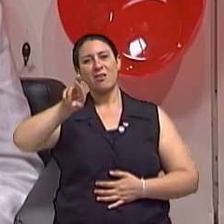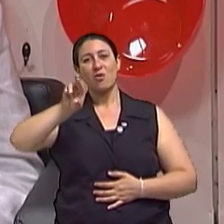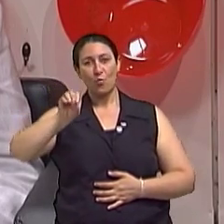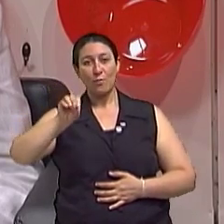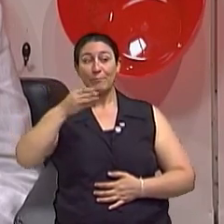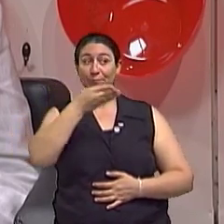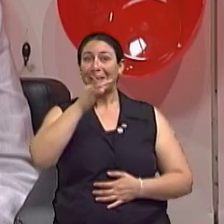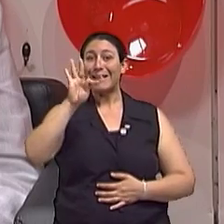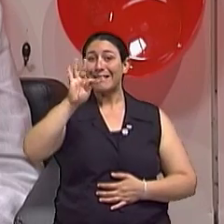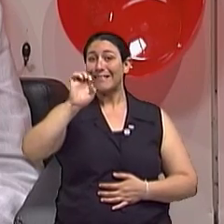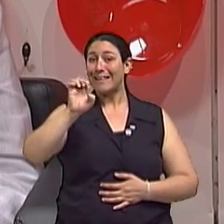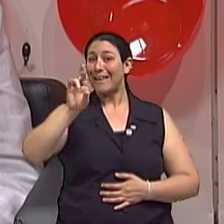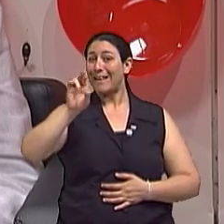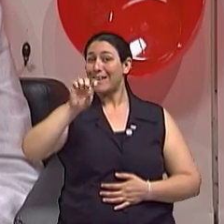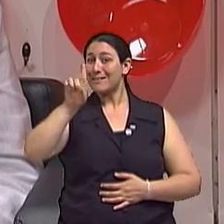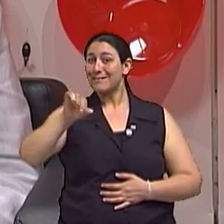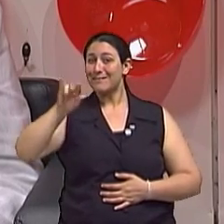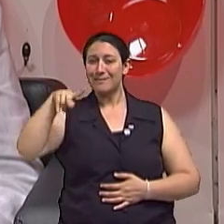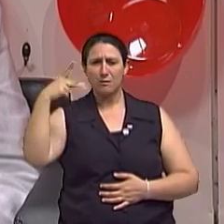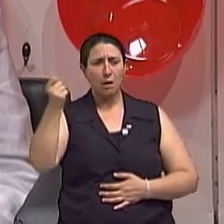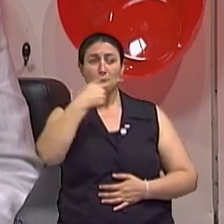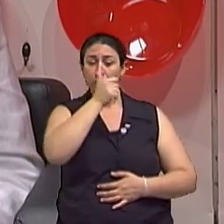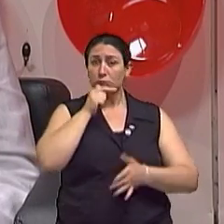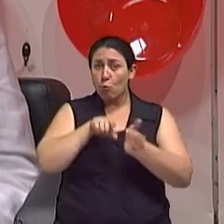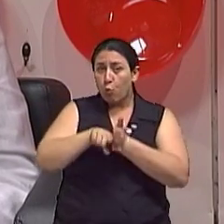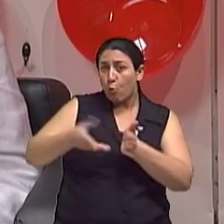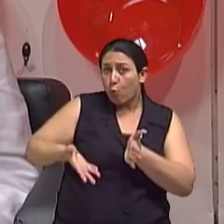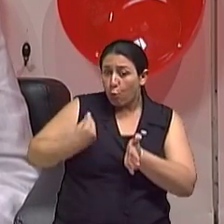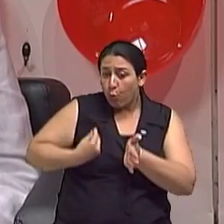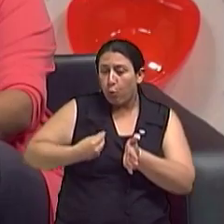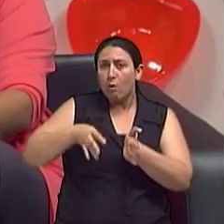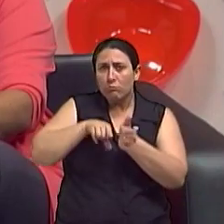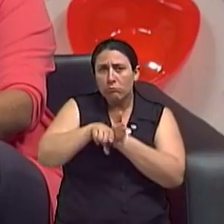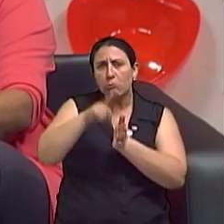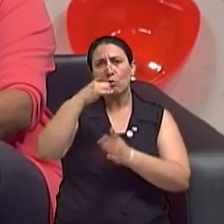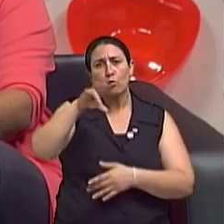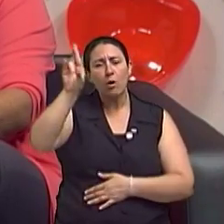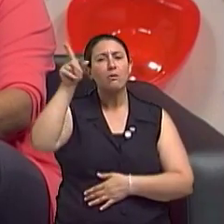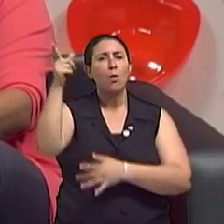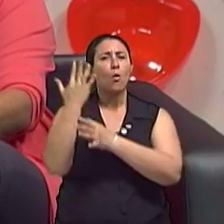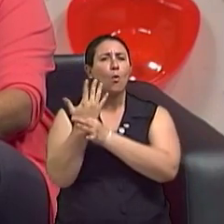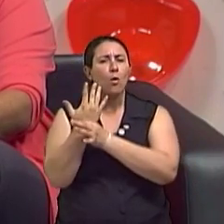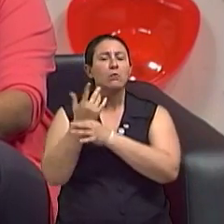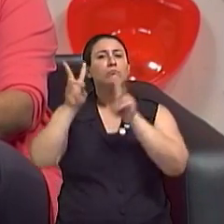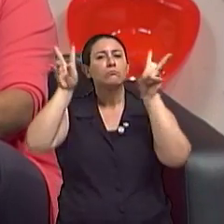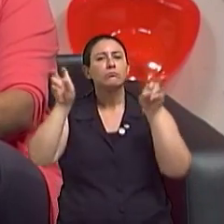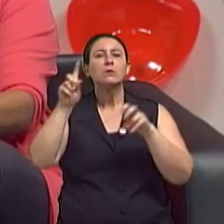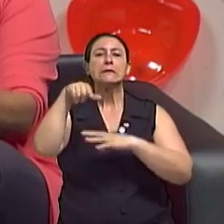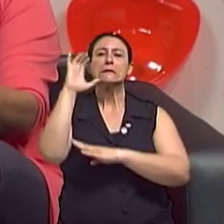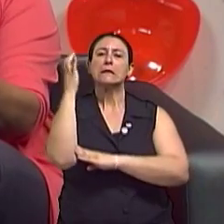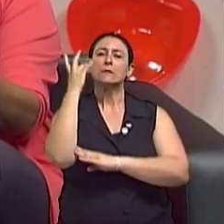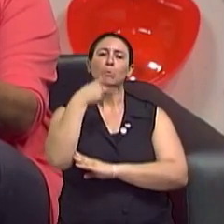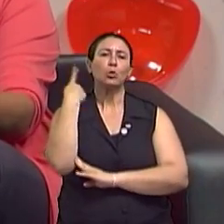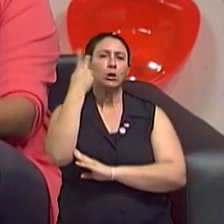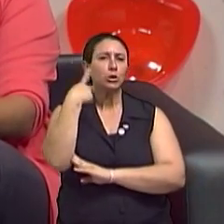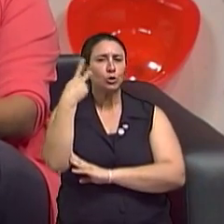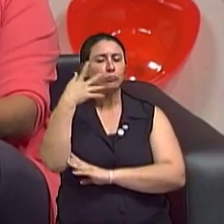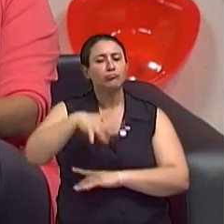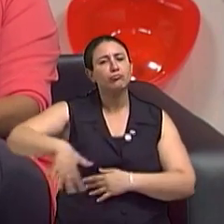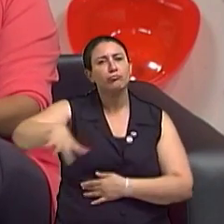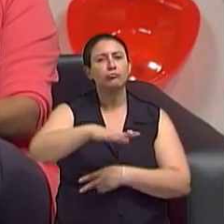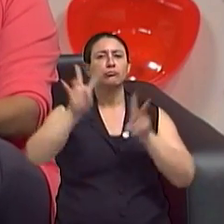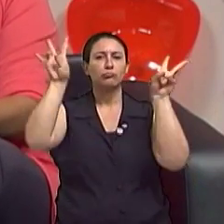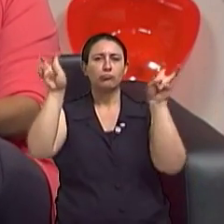Terezinha Vergo, doutoranda em Ciência Política pela Universidade Federal do Rio Grande do Sul. Continuamos com a